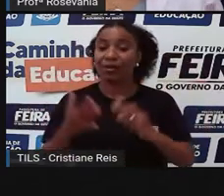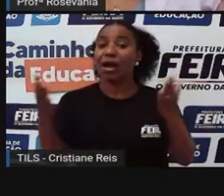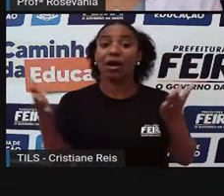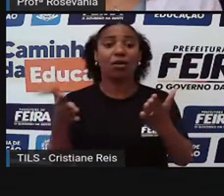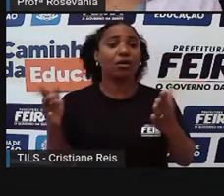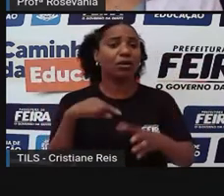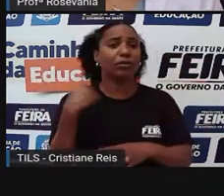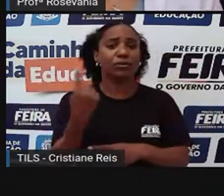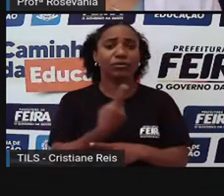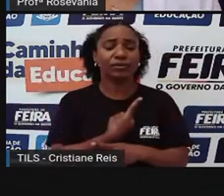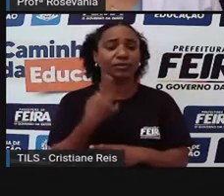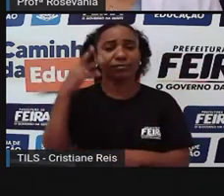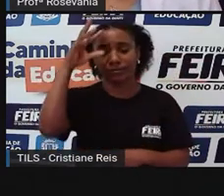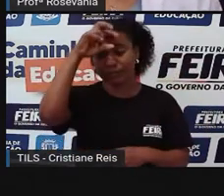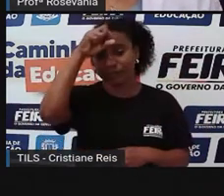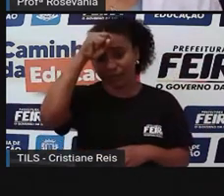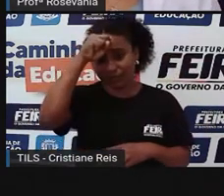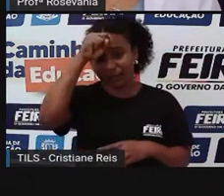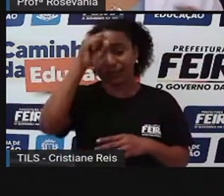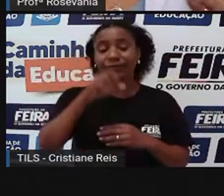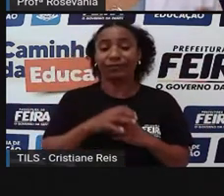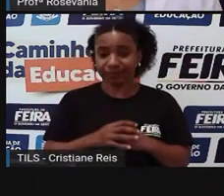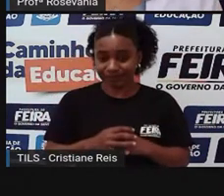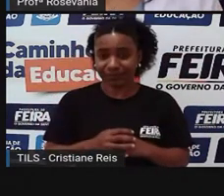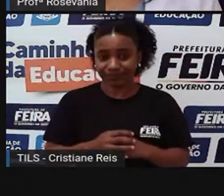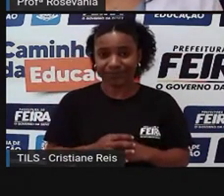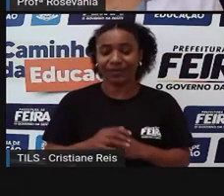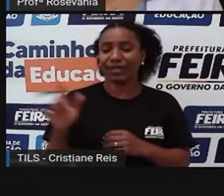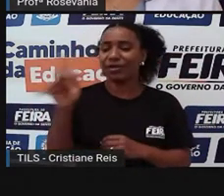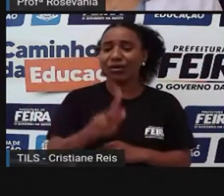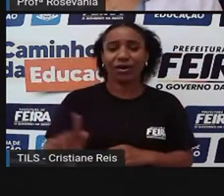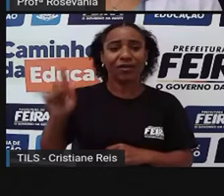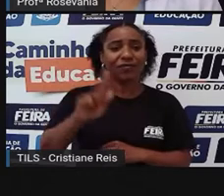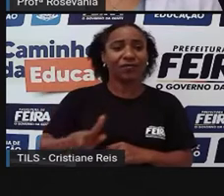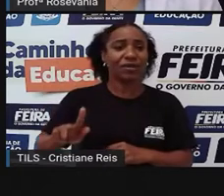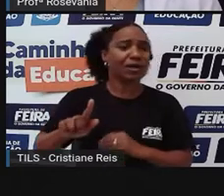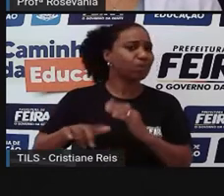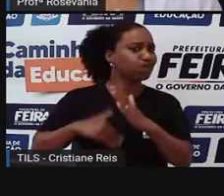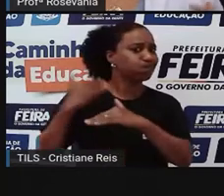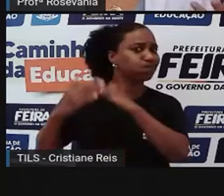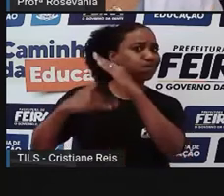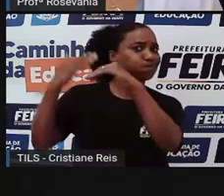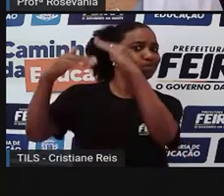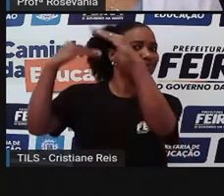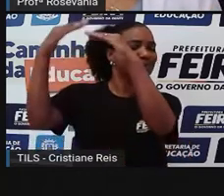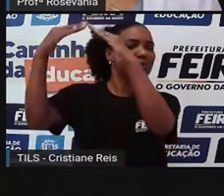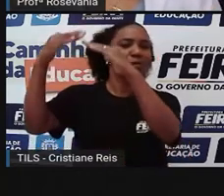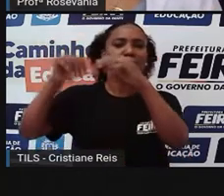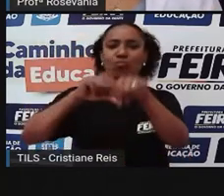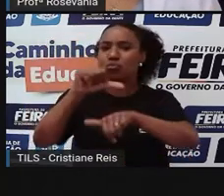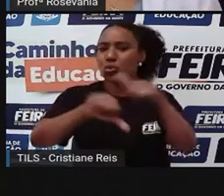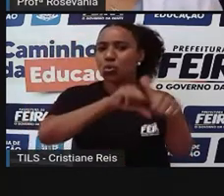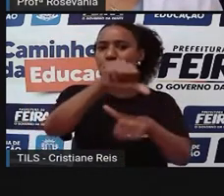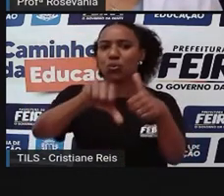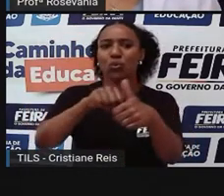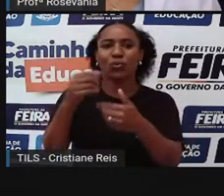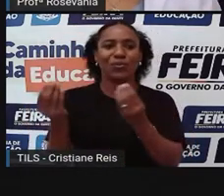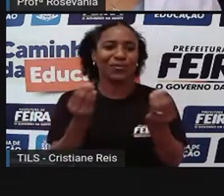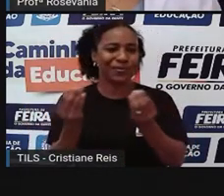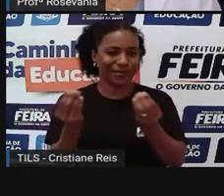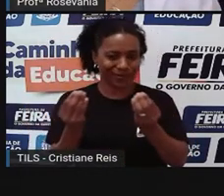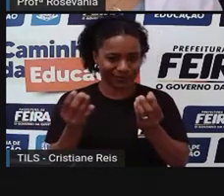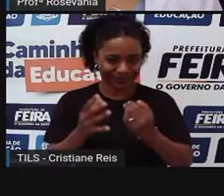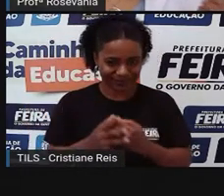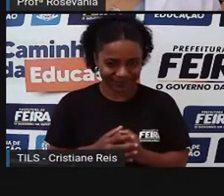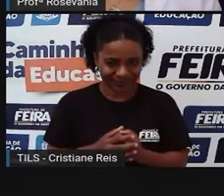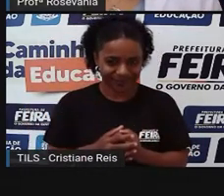como é que foi a evolução desse espaço geográfico, o que é esse espaço geográfico, né? A gente já sabe por que que ela se chama,